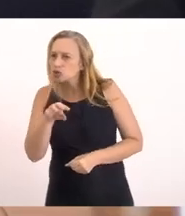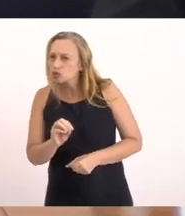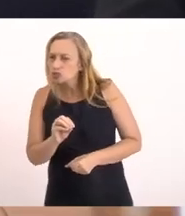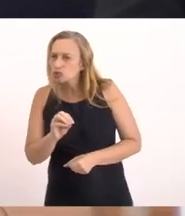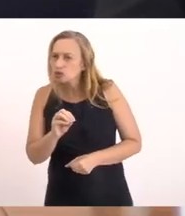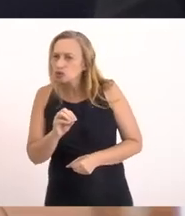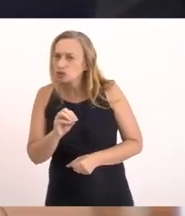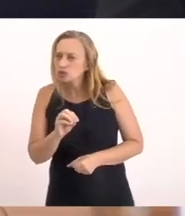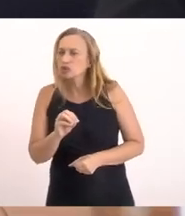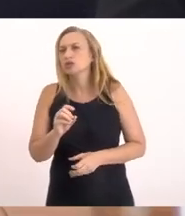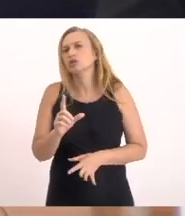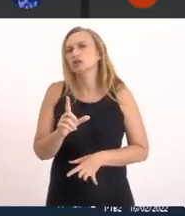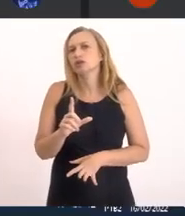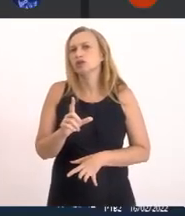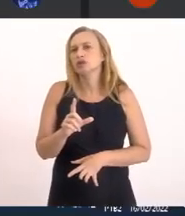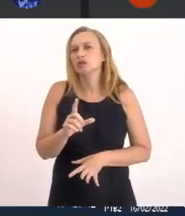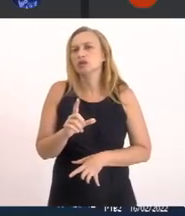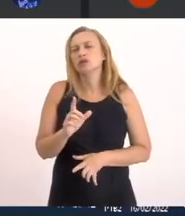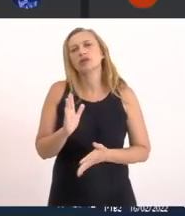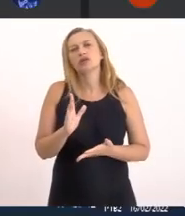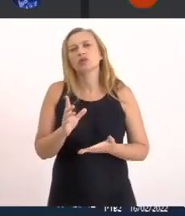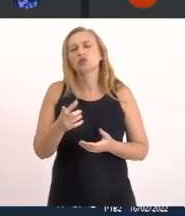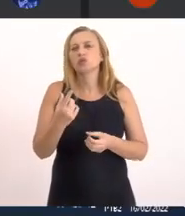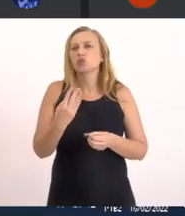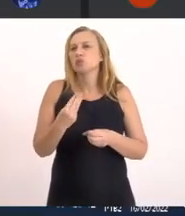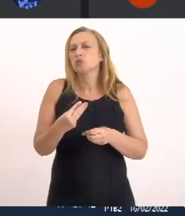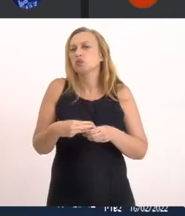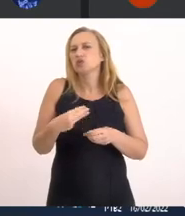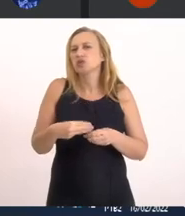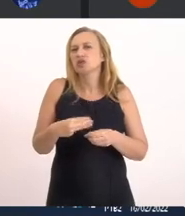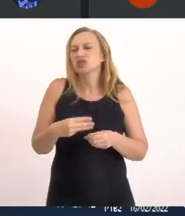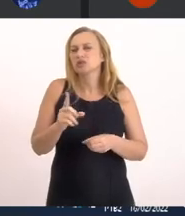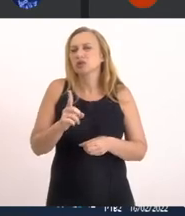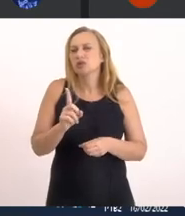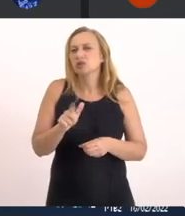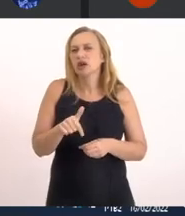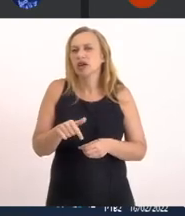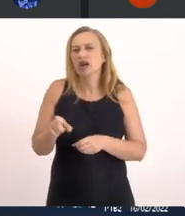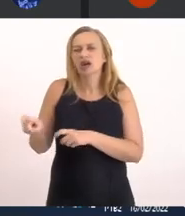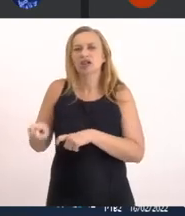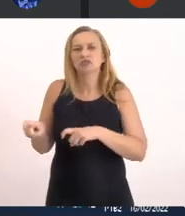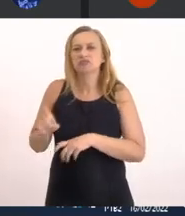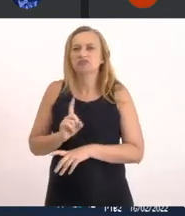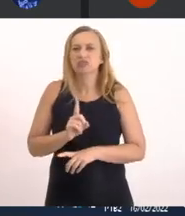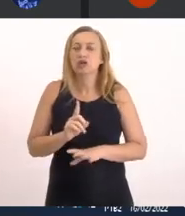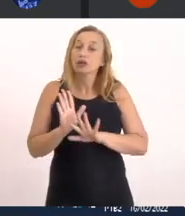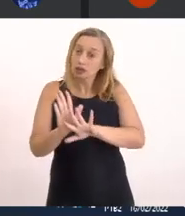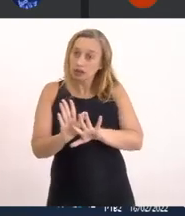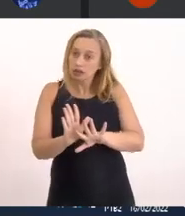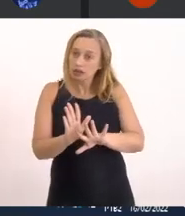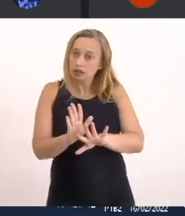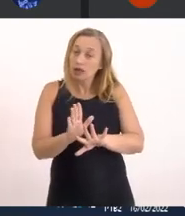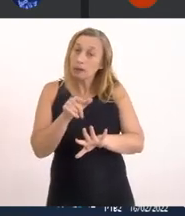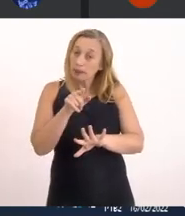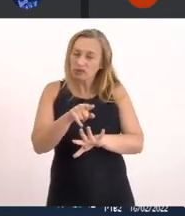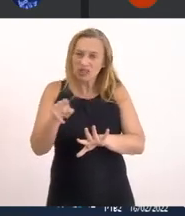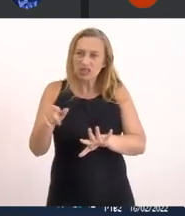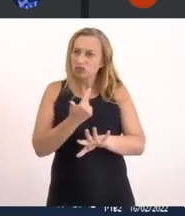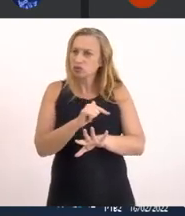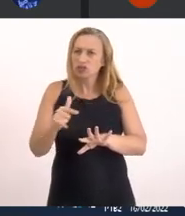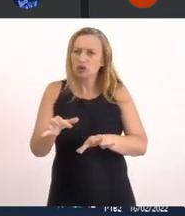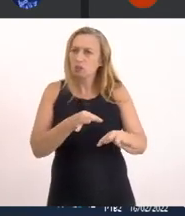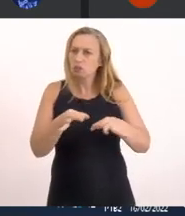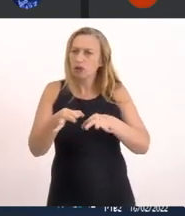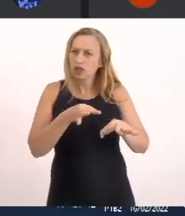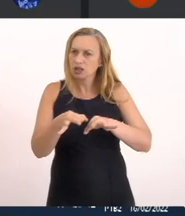tudo é visto muito Nessa aquarema Que o município Não é um município Majoritário e agrícola Certo Mas enfim Vocês não tem nenhum plano De